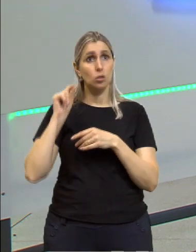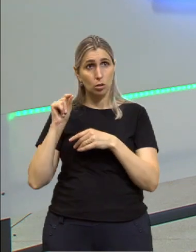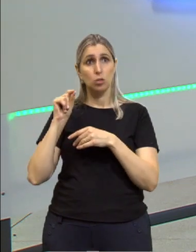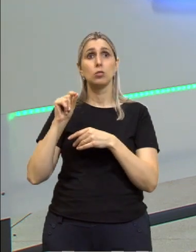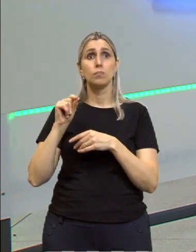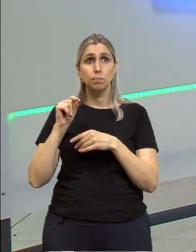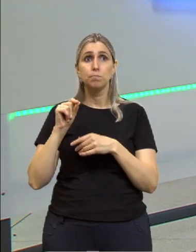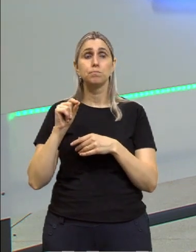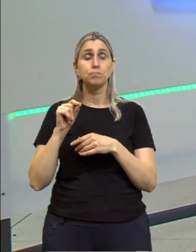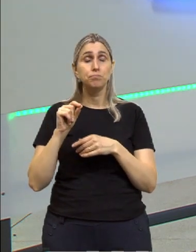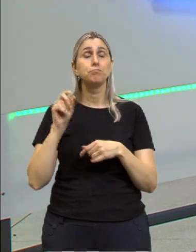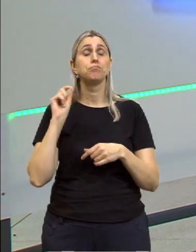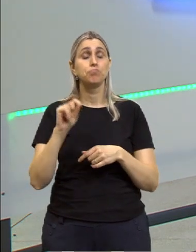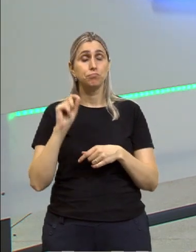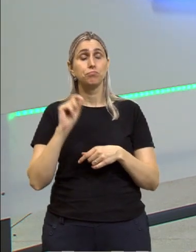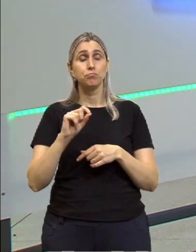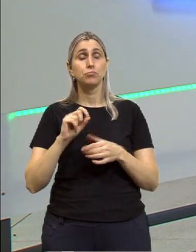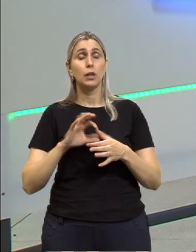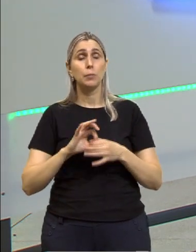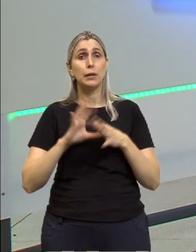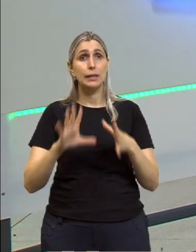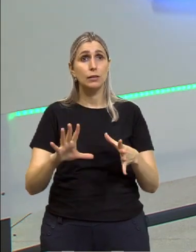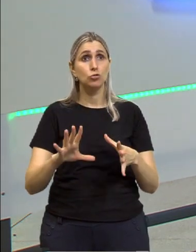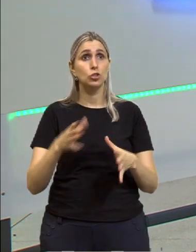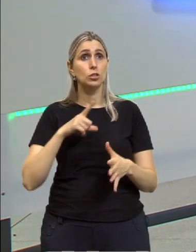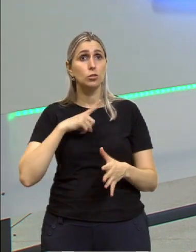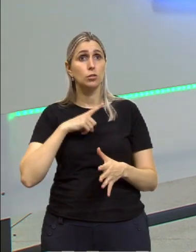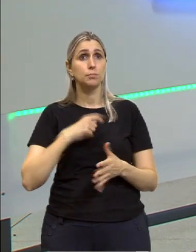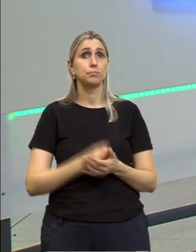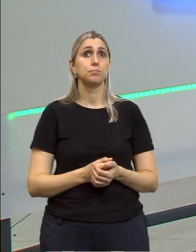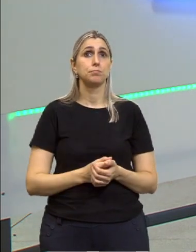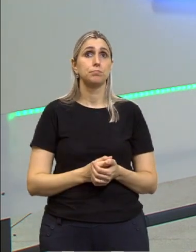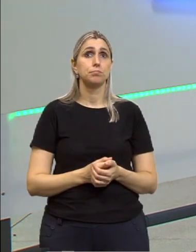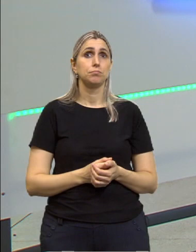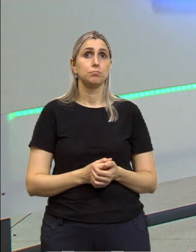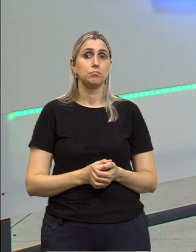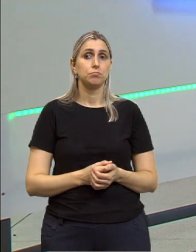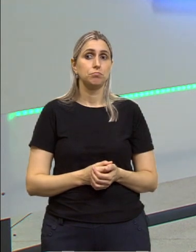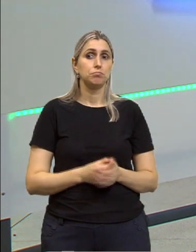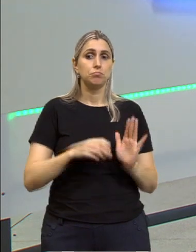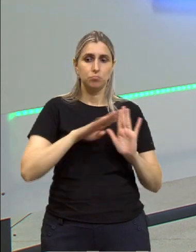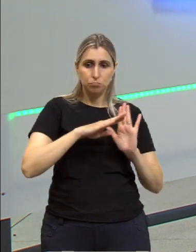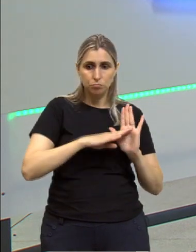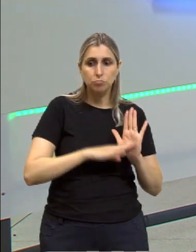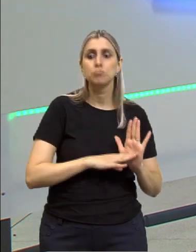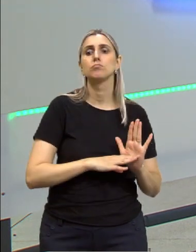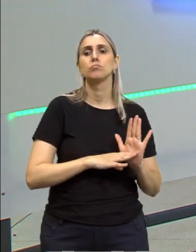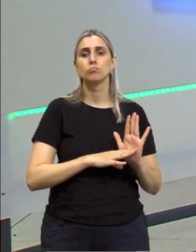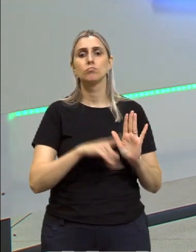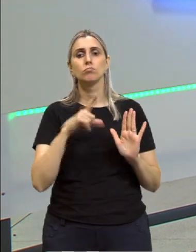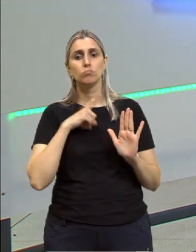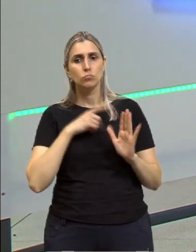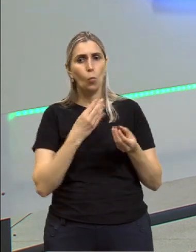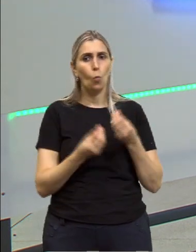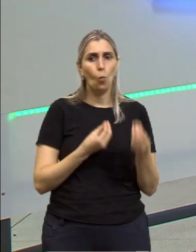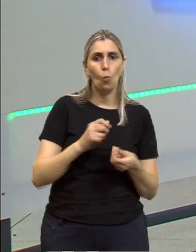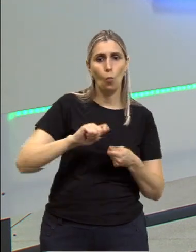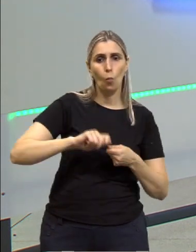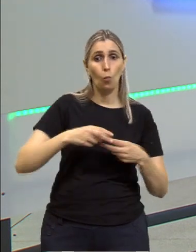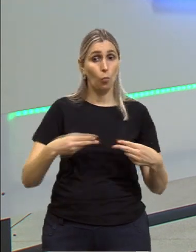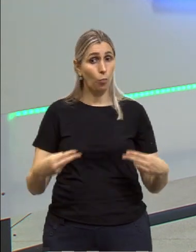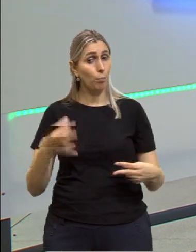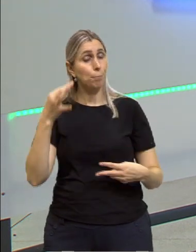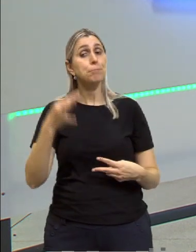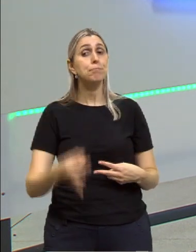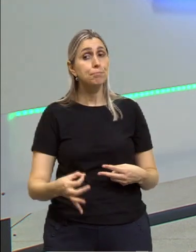tomar decisões, que é o nosso livre-arbítrio. Nós temos lá o manual, temos o manual de como fazer as coisas